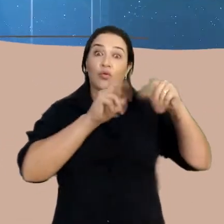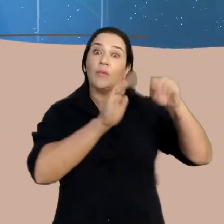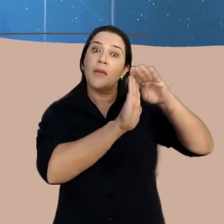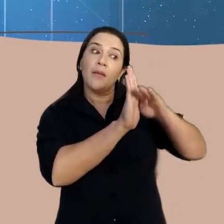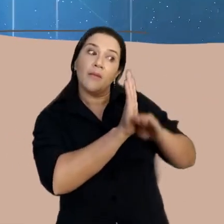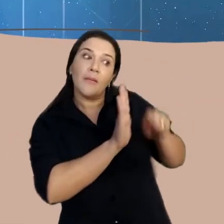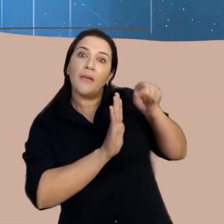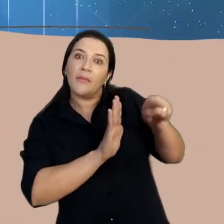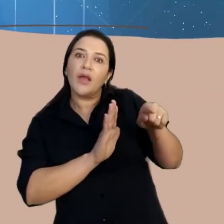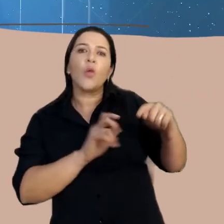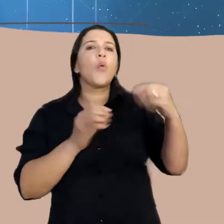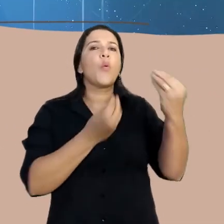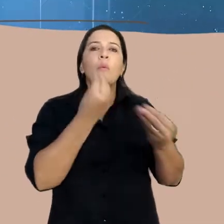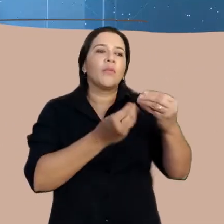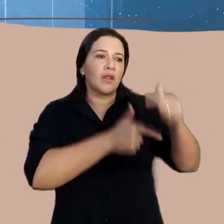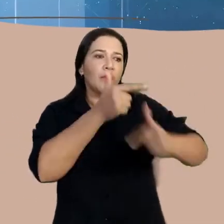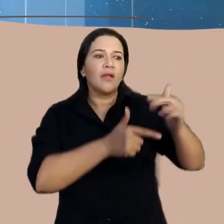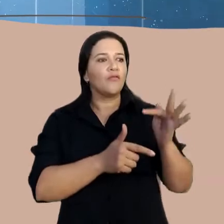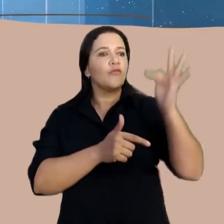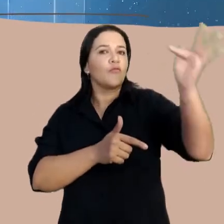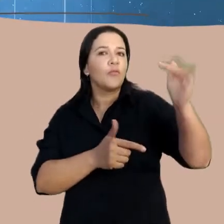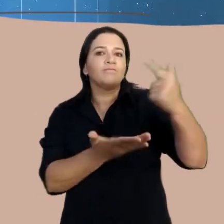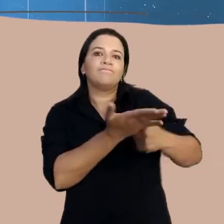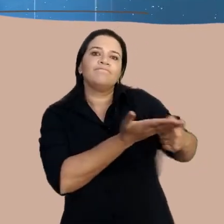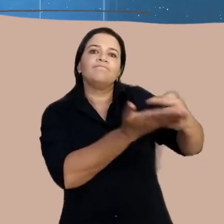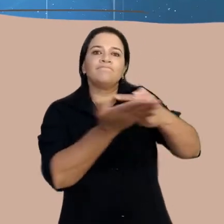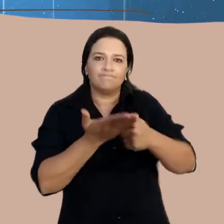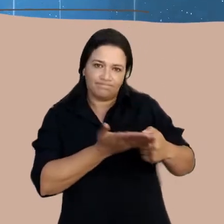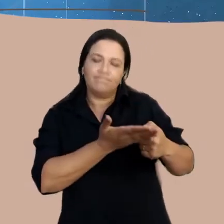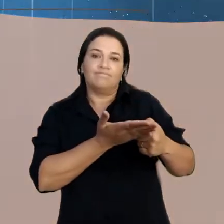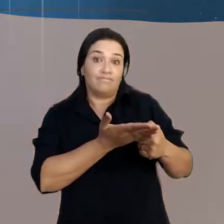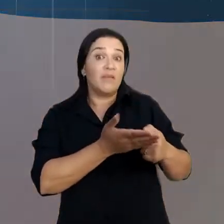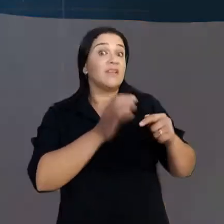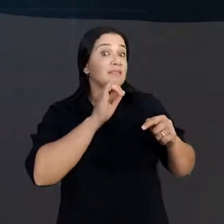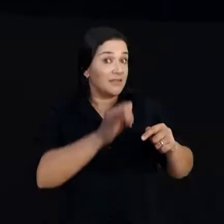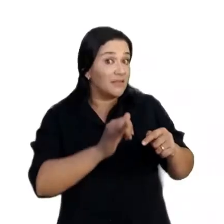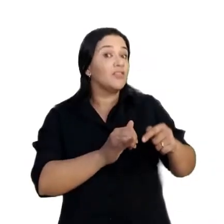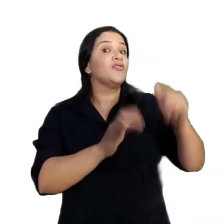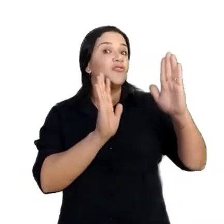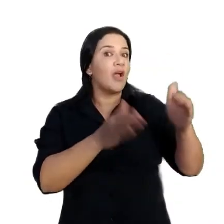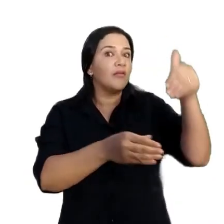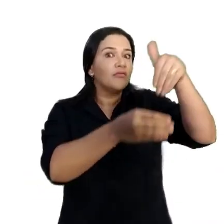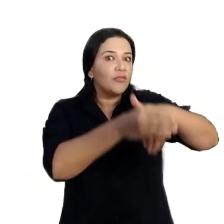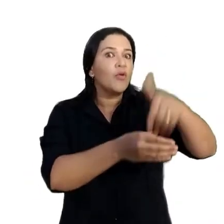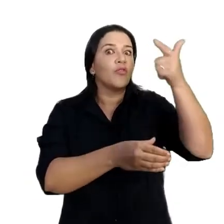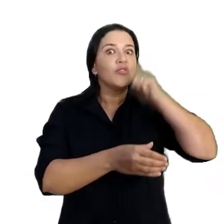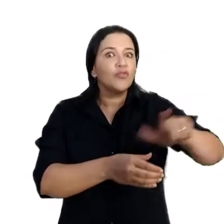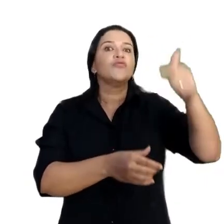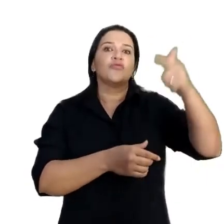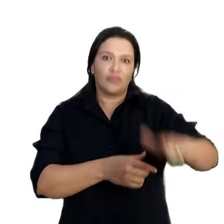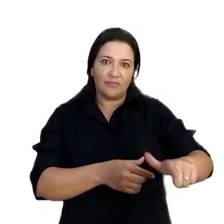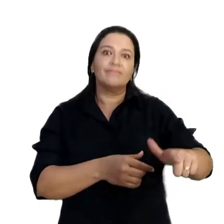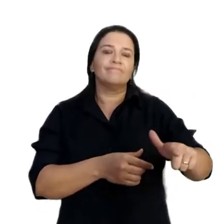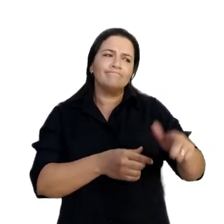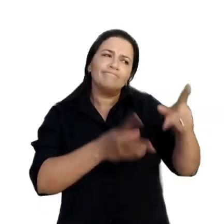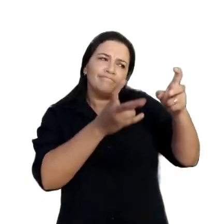como pretende executar e com quem está comprometido. Se for candidato à reeleição, analise as